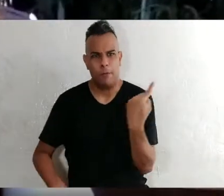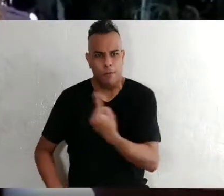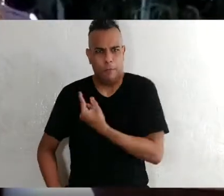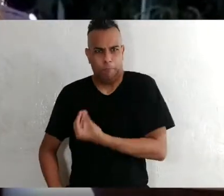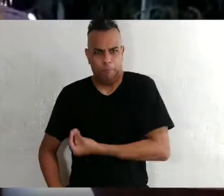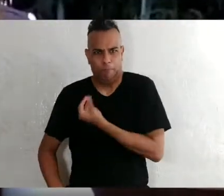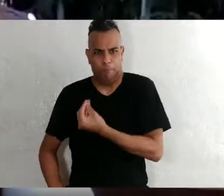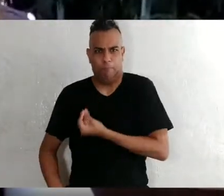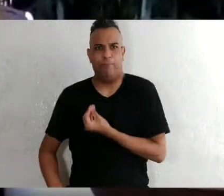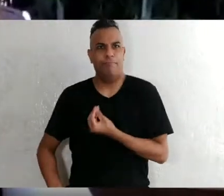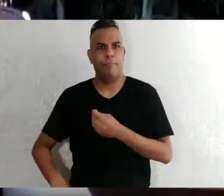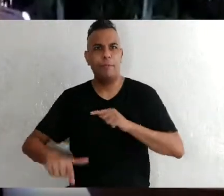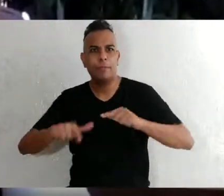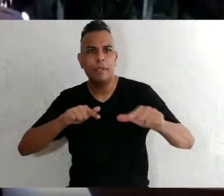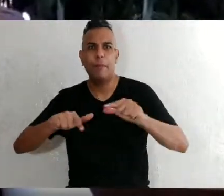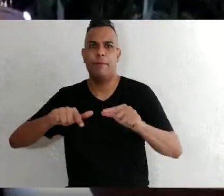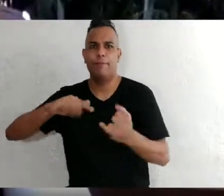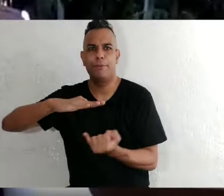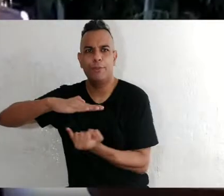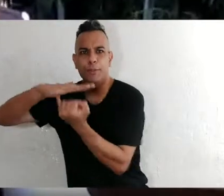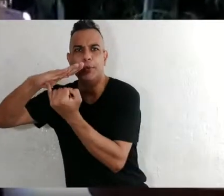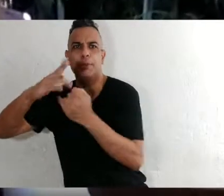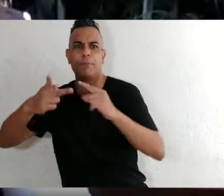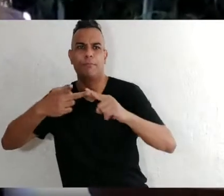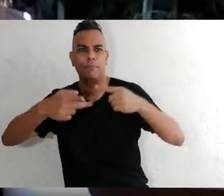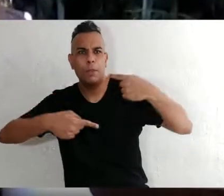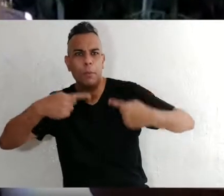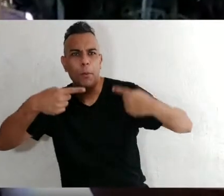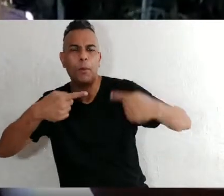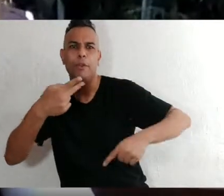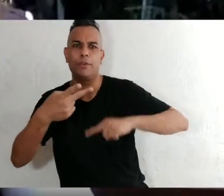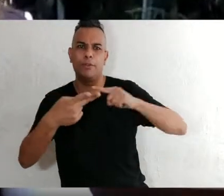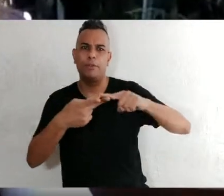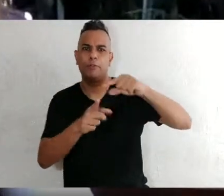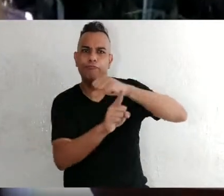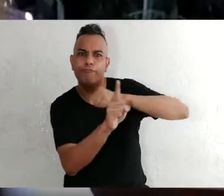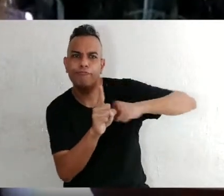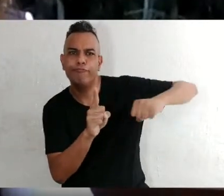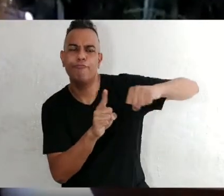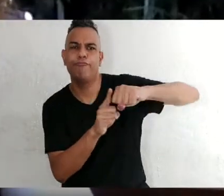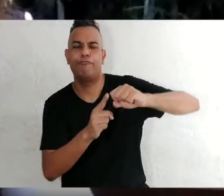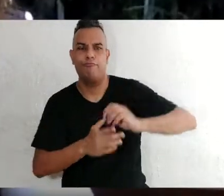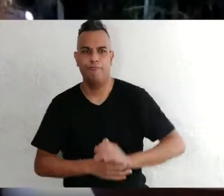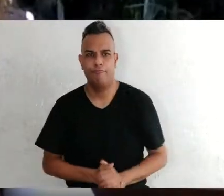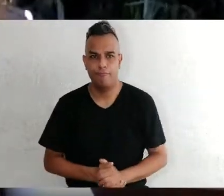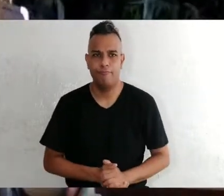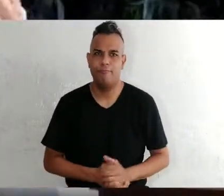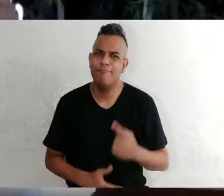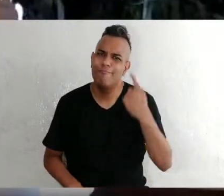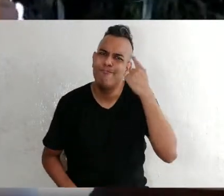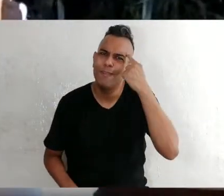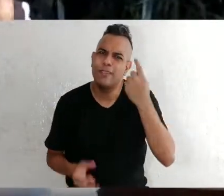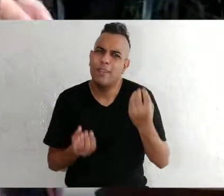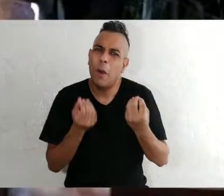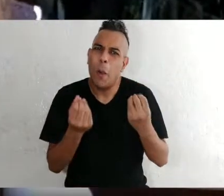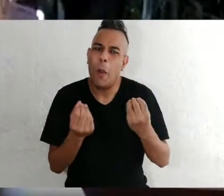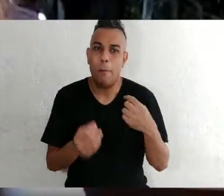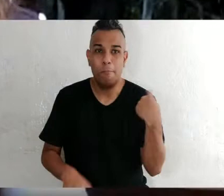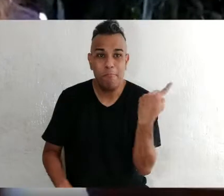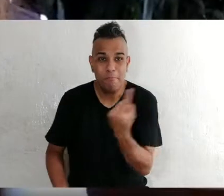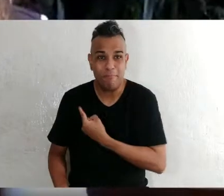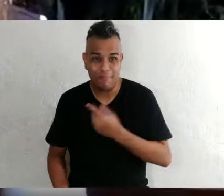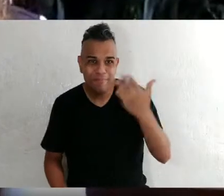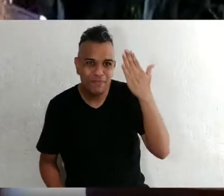em várias esferas, seja institucional, política, social e de recursos humanos. Por essa razão, a gente